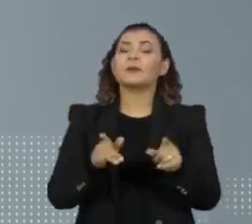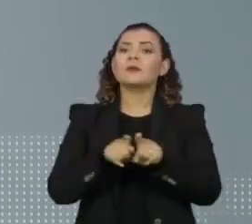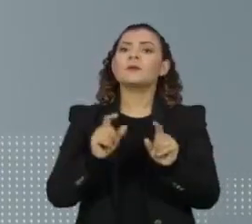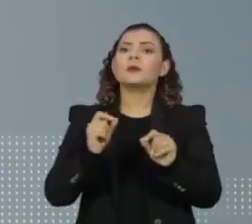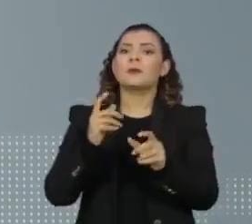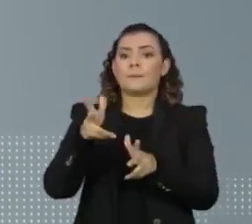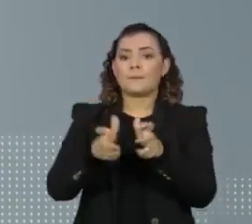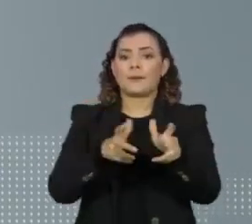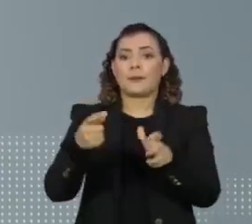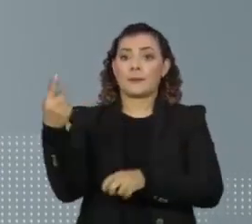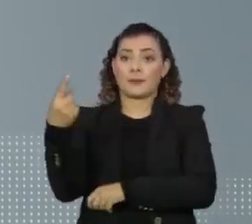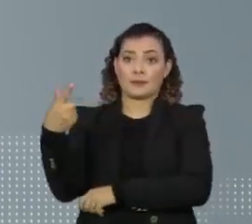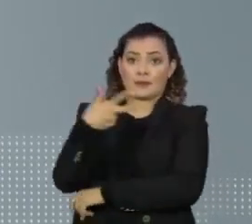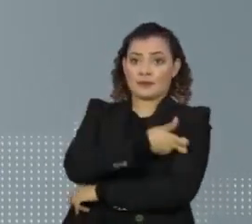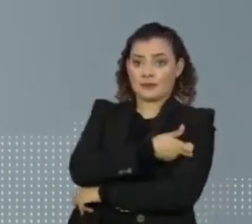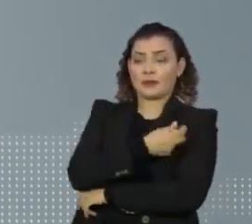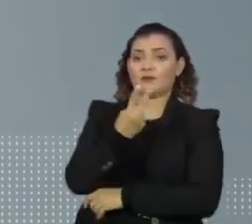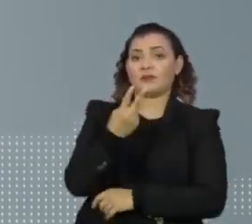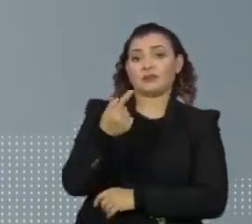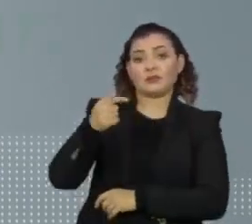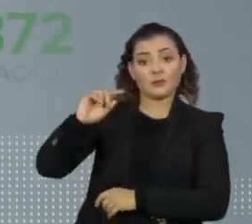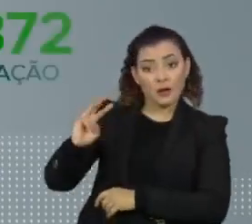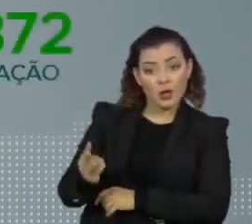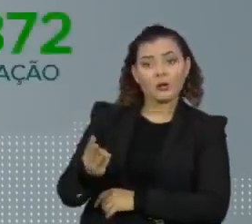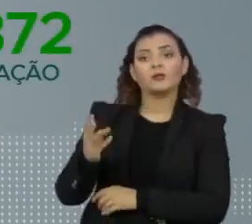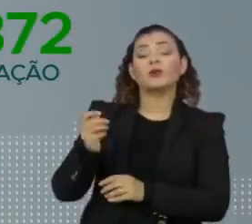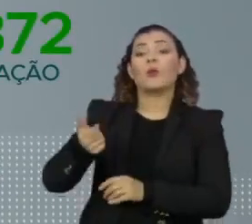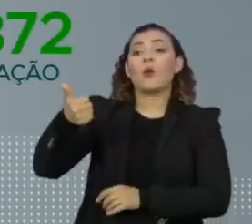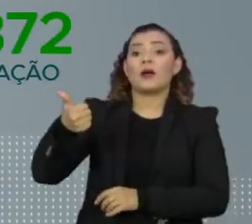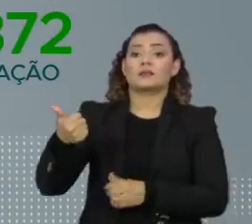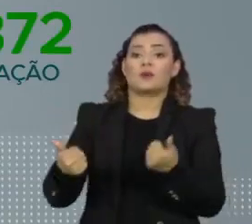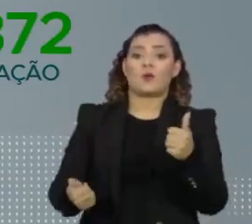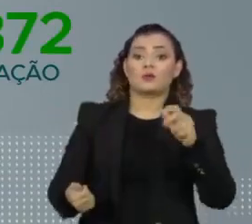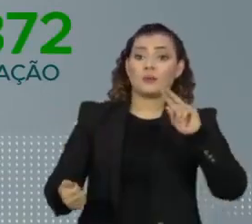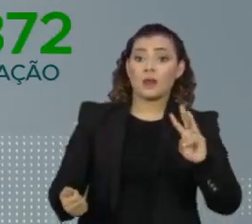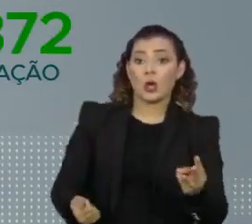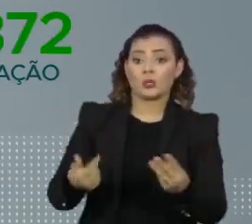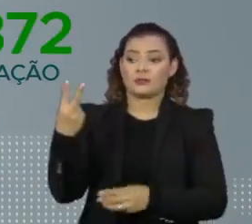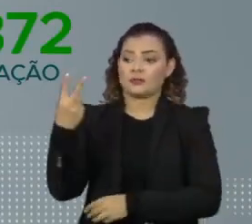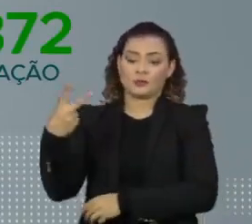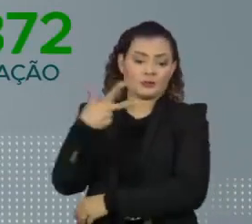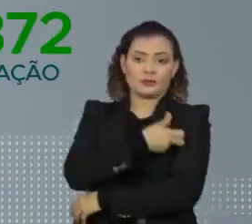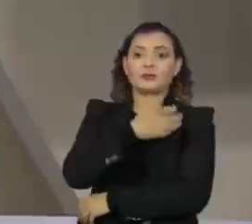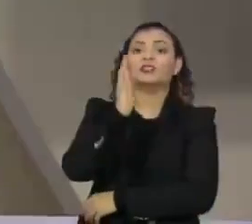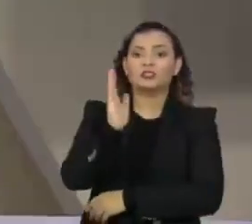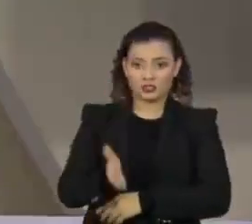imunizados com a primeira dose passou de 27 milhões e se aproxima de 11 milhões com a segunda dose.